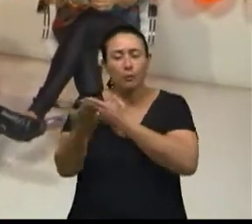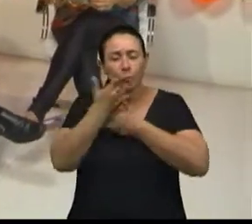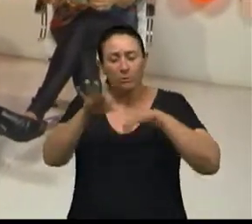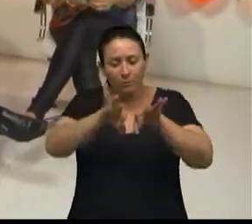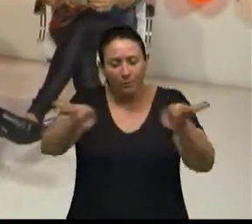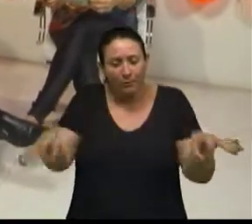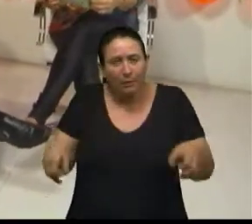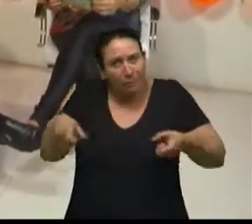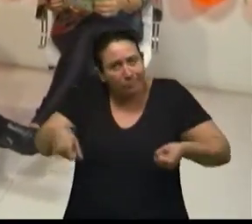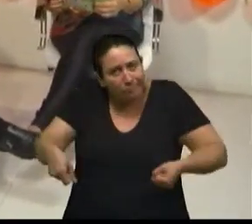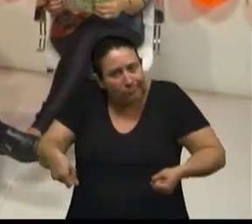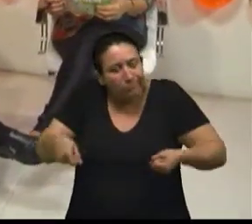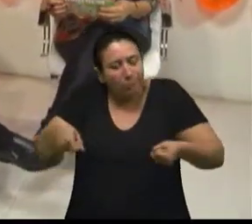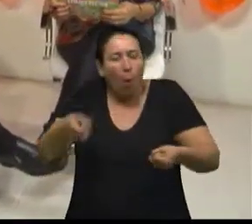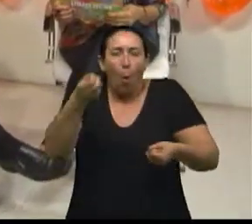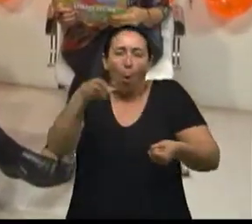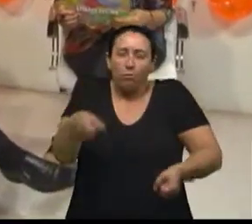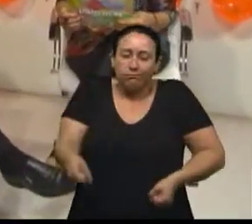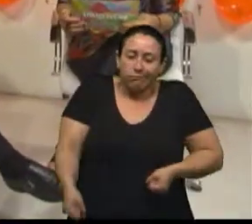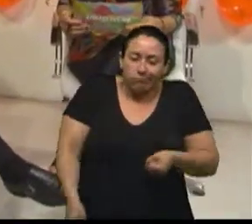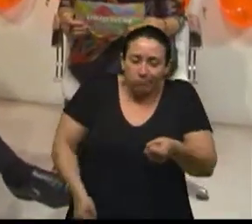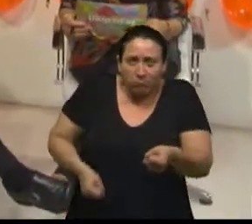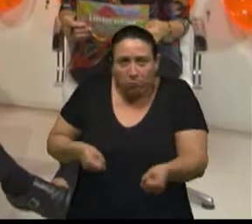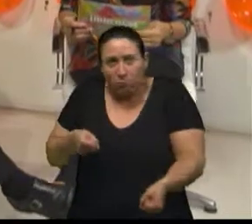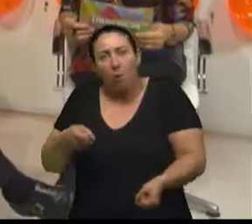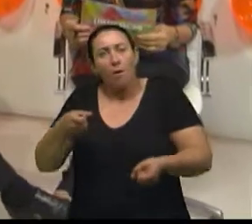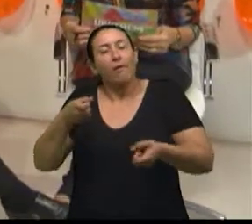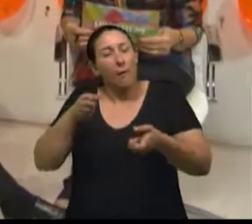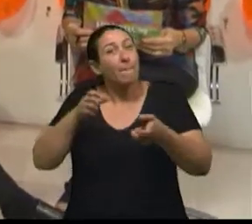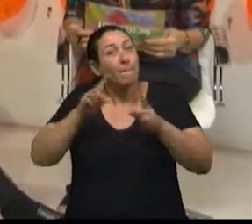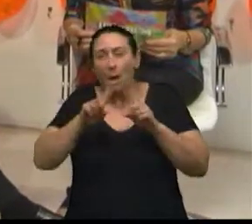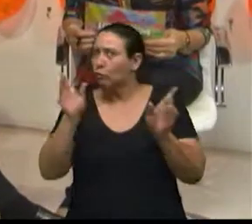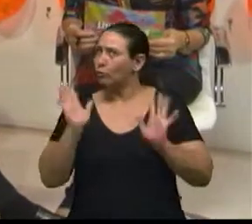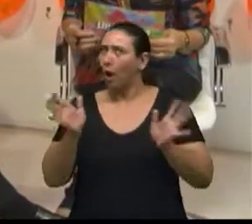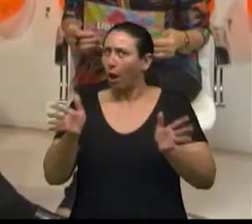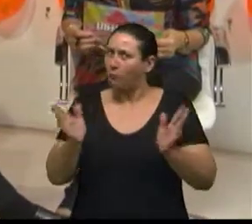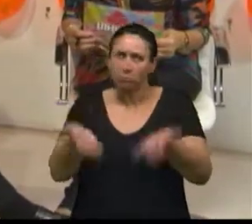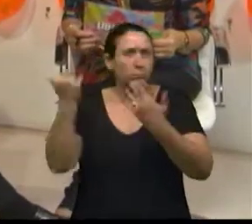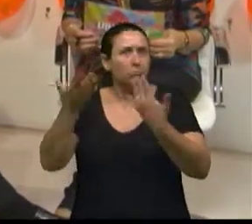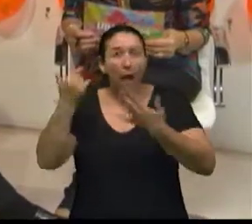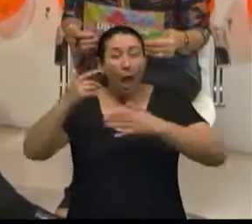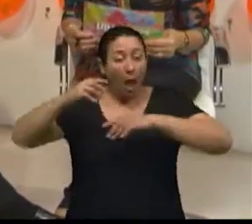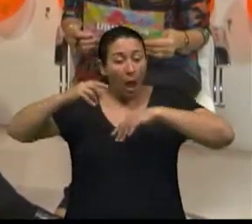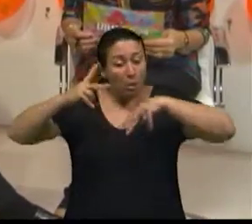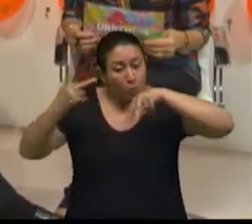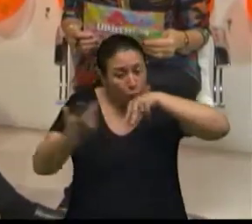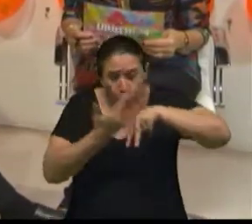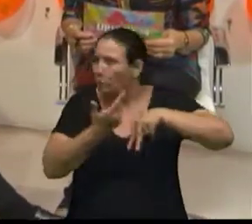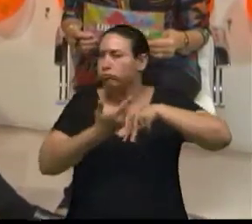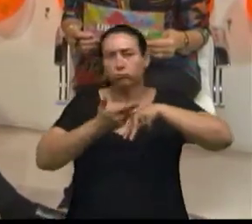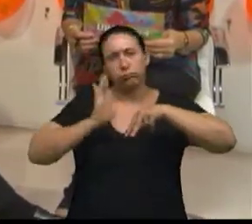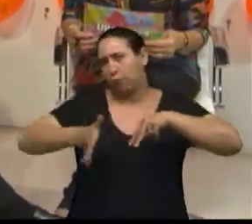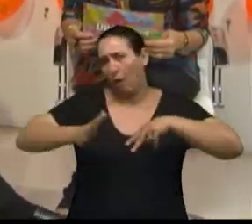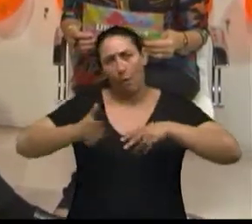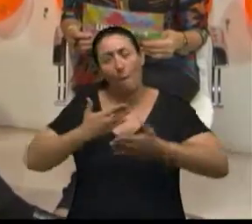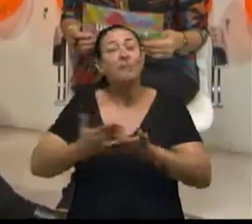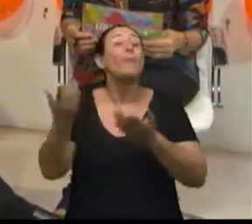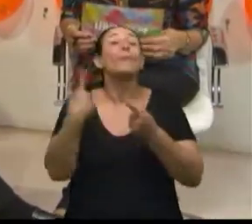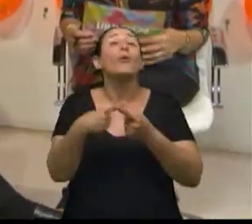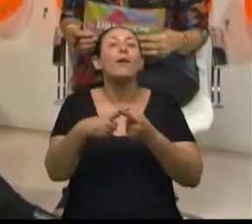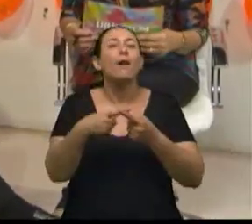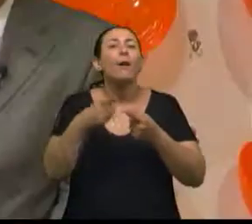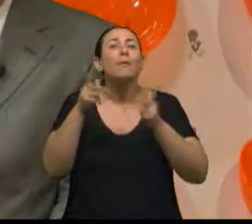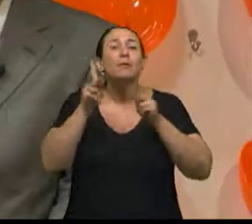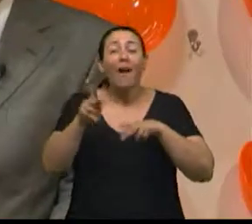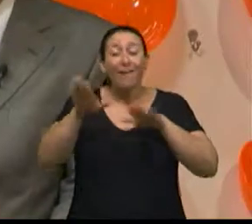vezes com um par de muletas, mas já é liberada ela sair da cama, se movimentar. Com isso, diminui o risco de uma infecção